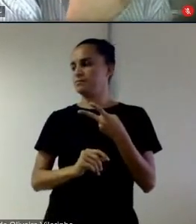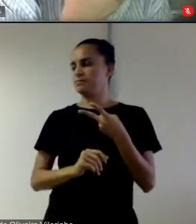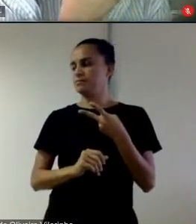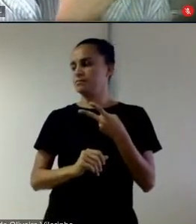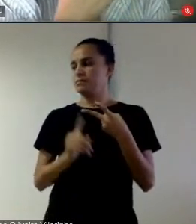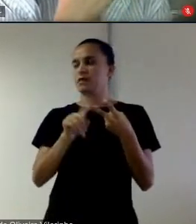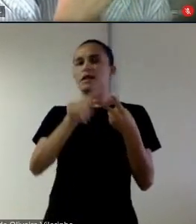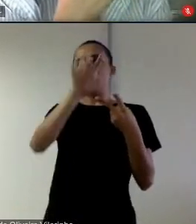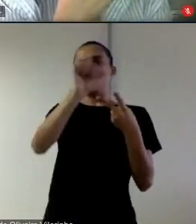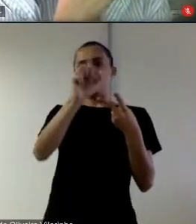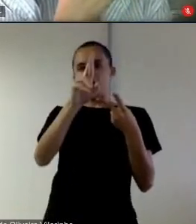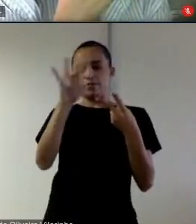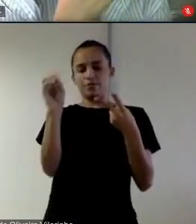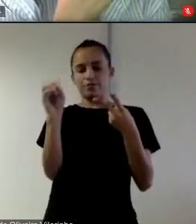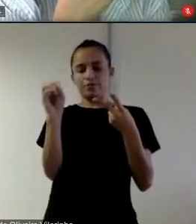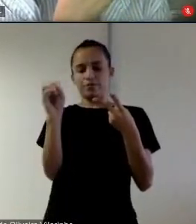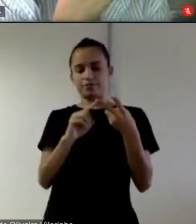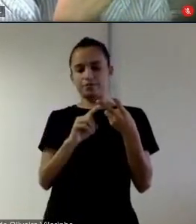hero